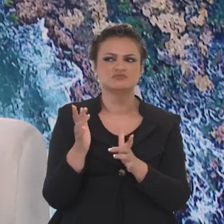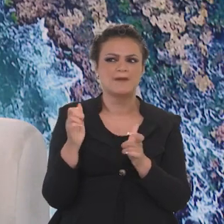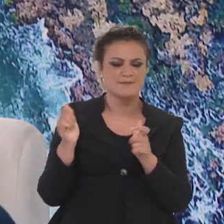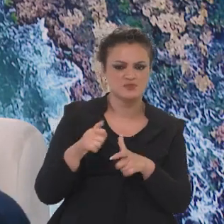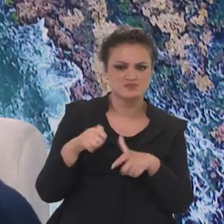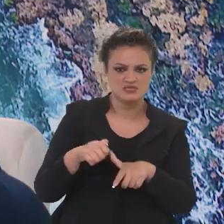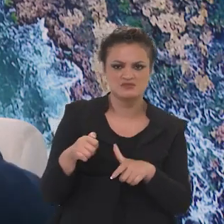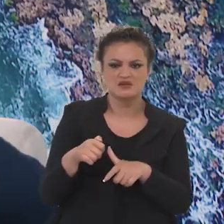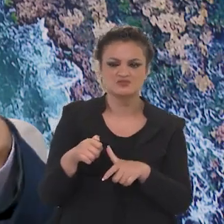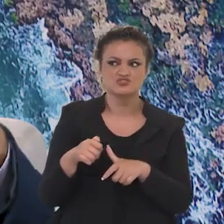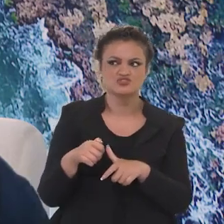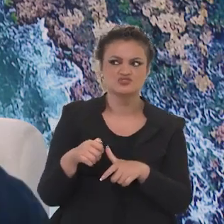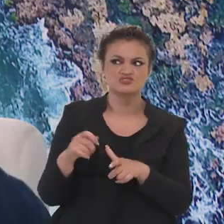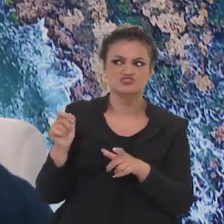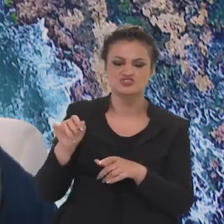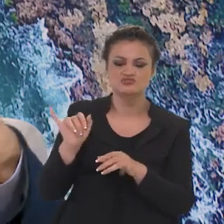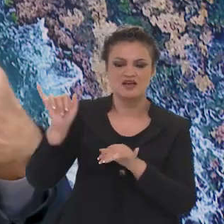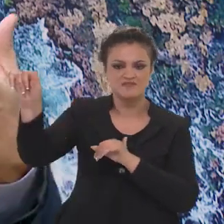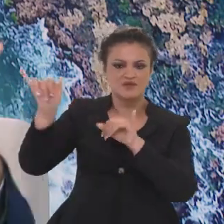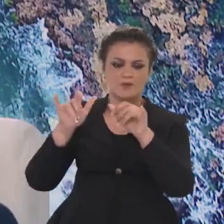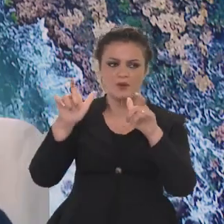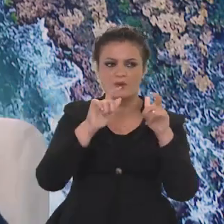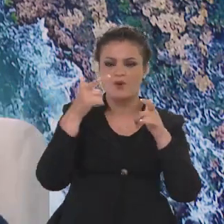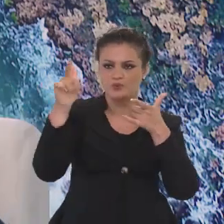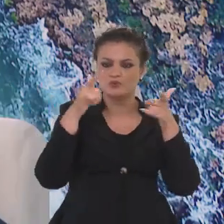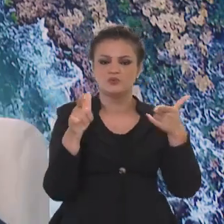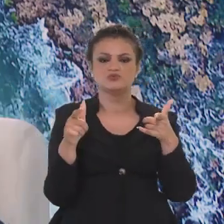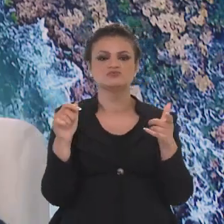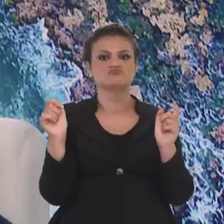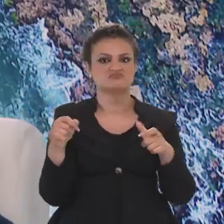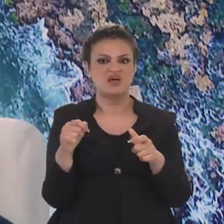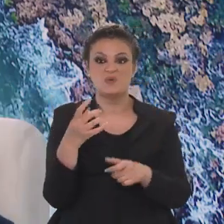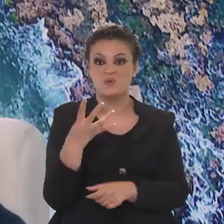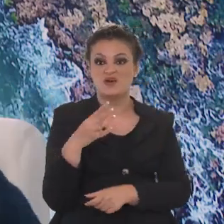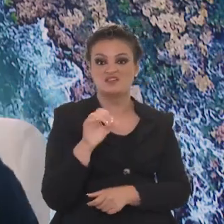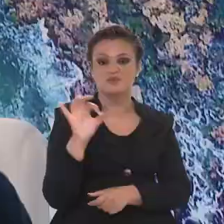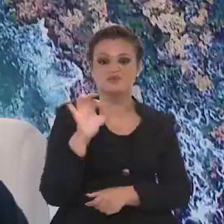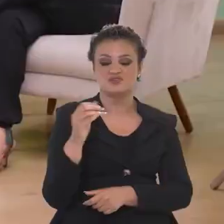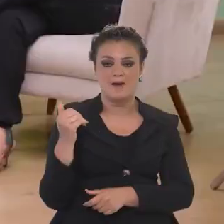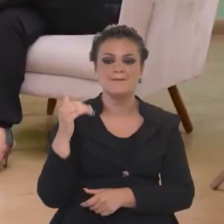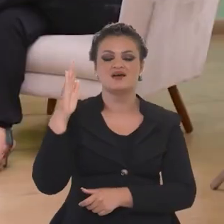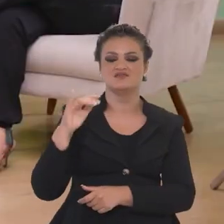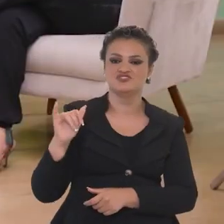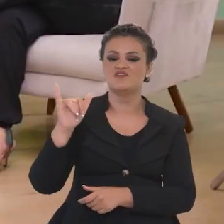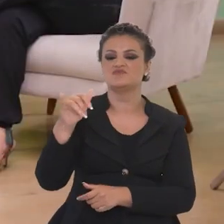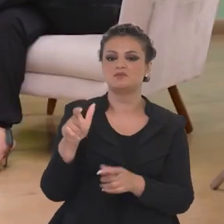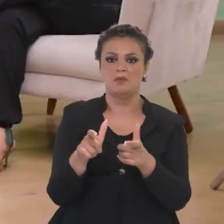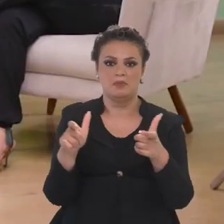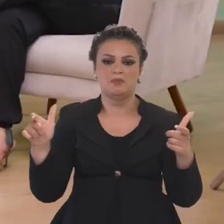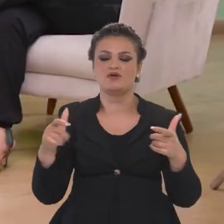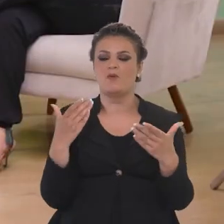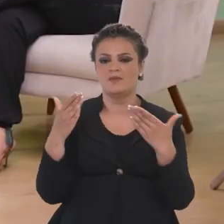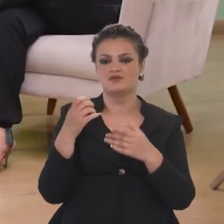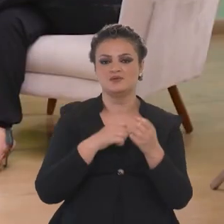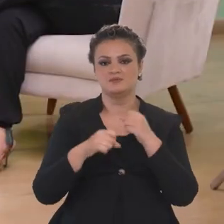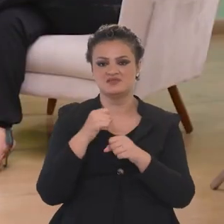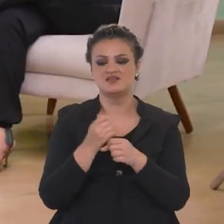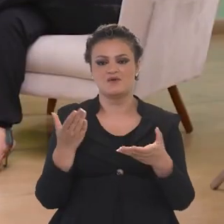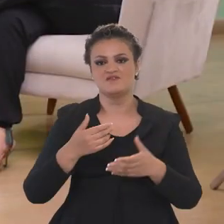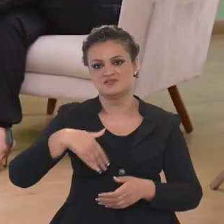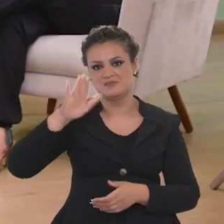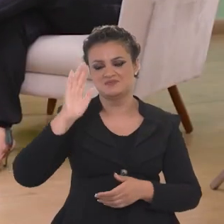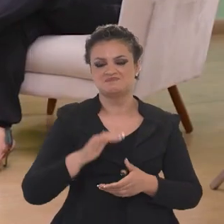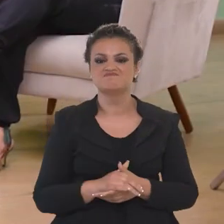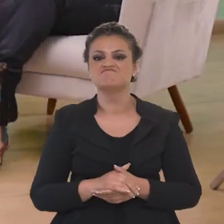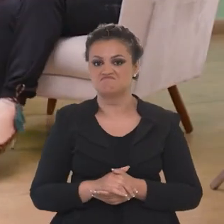pela possibilidade de ampliar os destinos e capacitar melhor esses destinos, um incremento de 40% a mais de voos esse ano do que em todo ano passado.